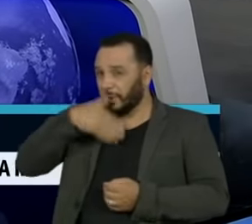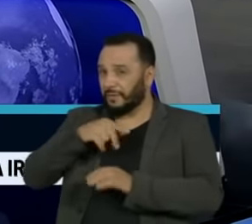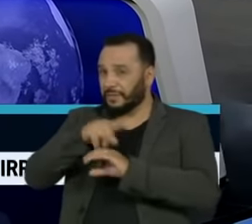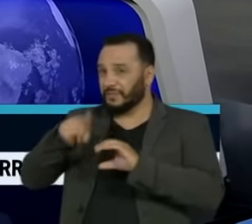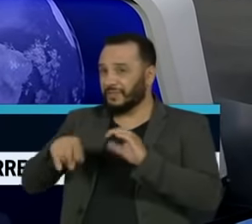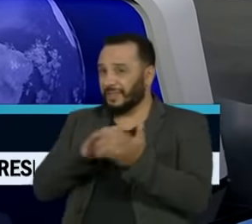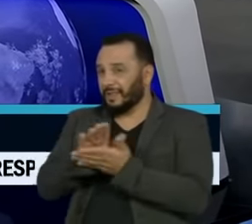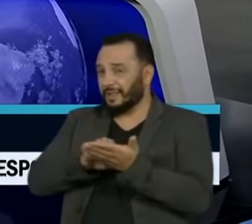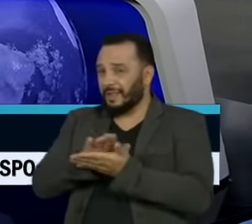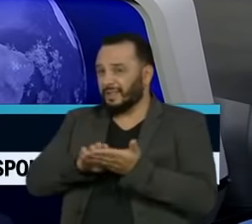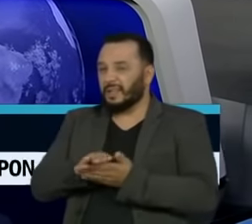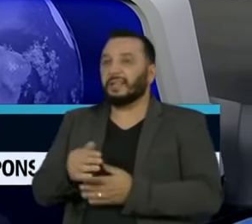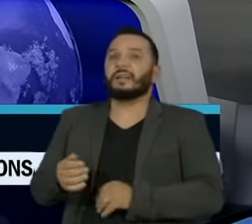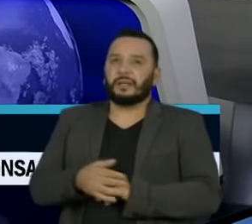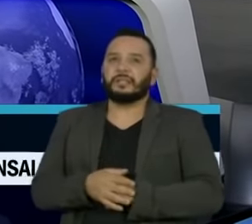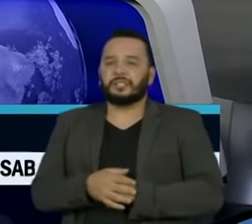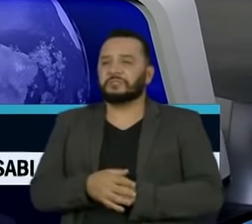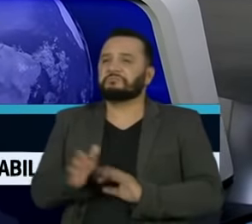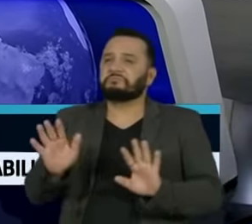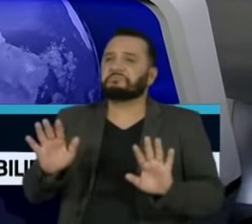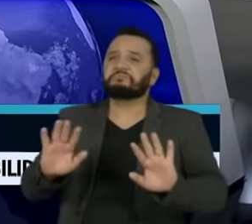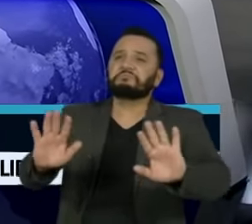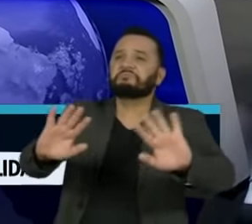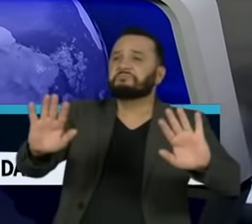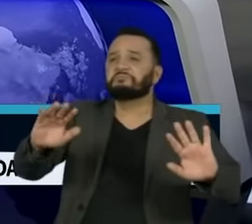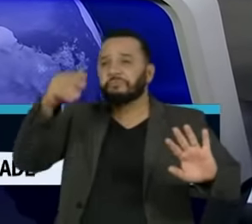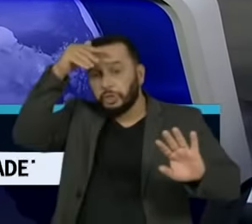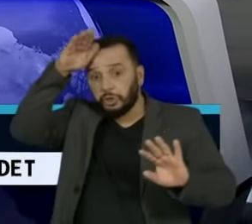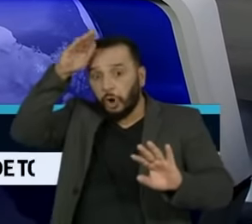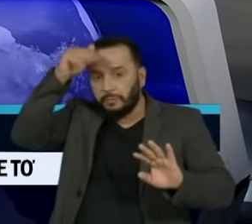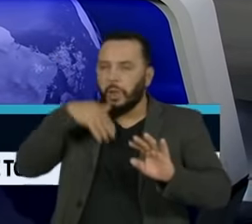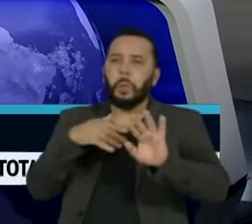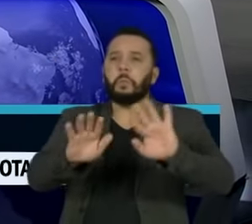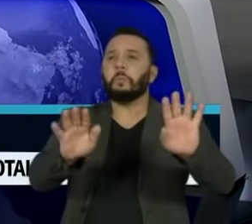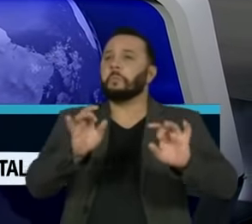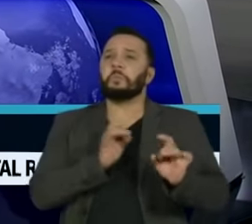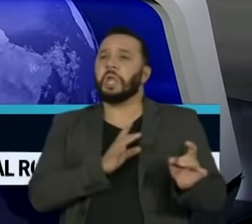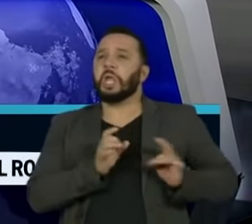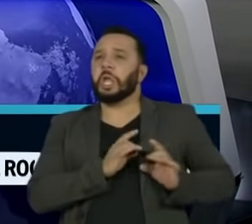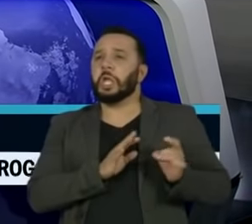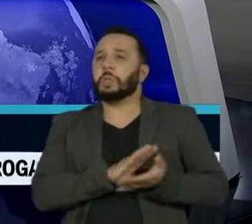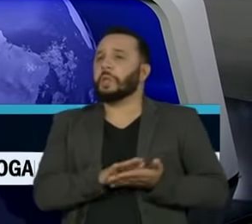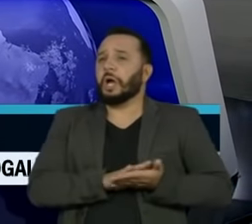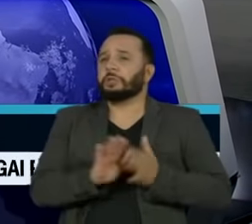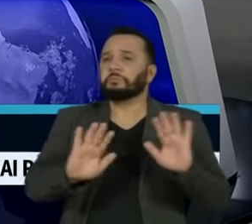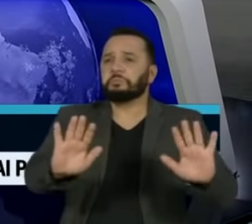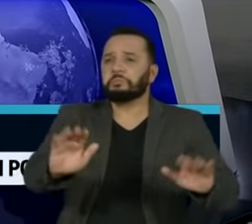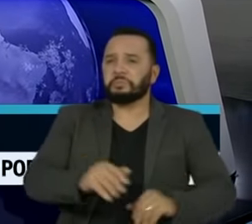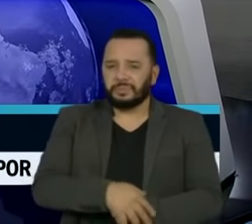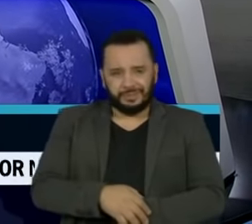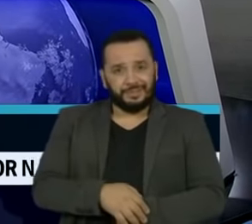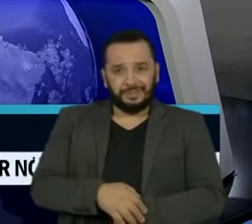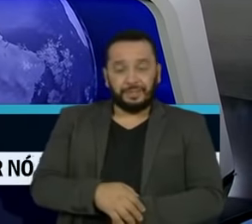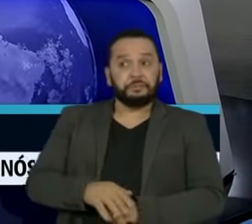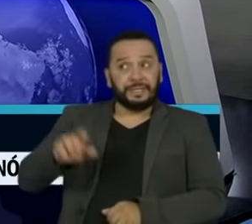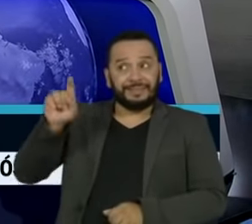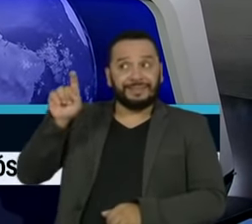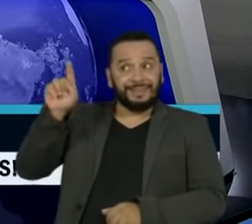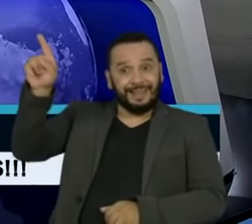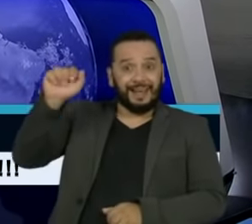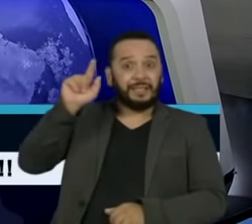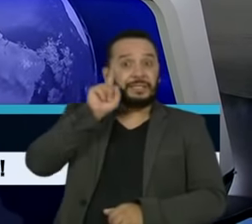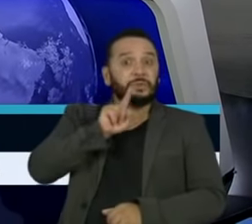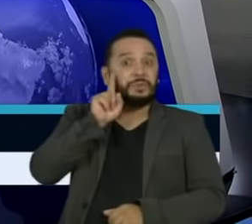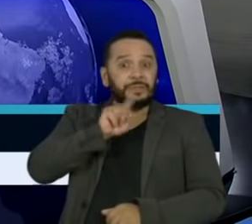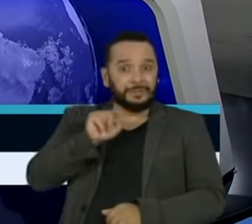Trump veio ao público e disse assim, para que as pessoas não tenham medo da Covid-19. E a gente sabe muito bem que nos Estados Unidos, muitas pessoas venderam as casas